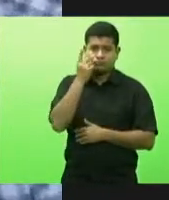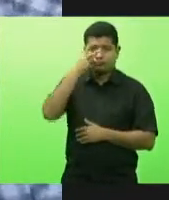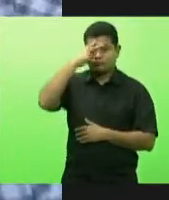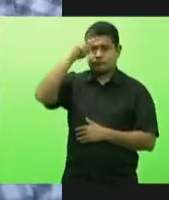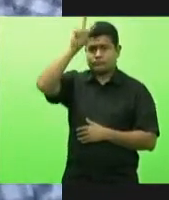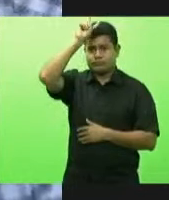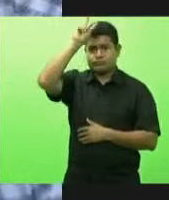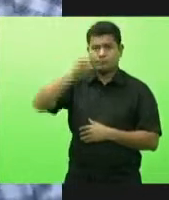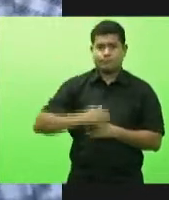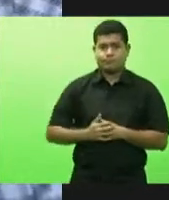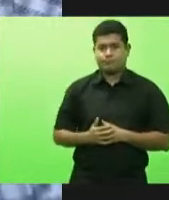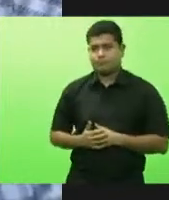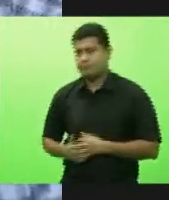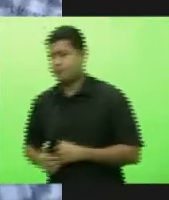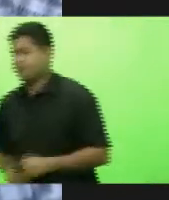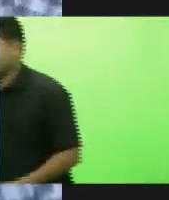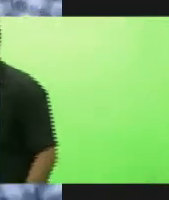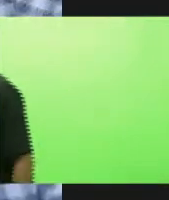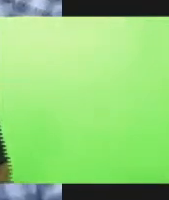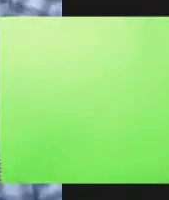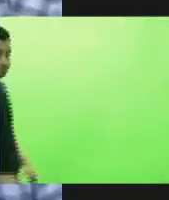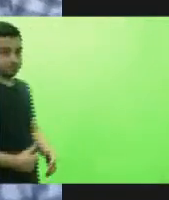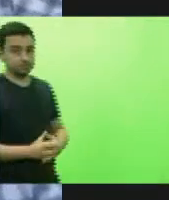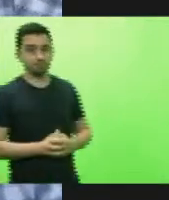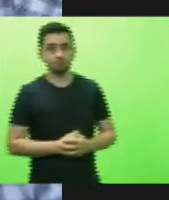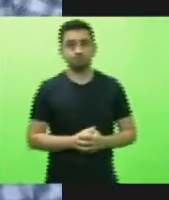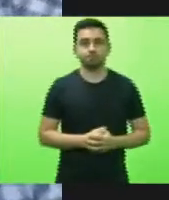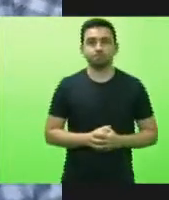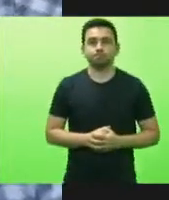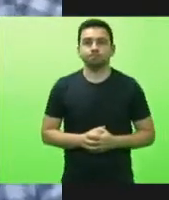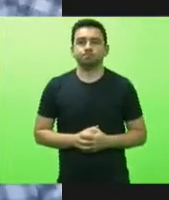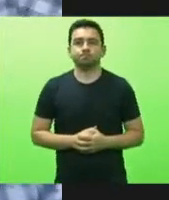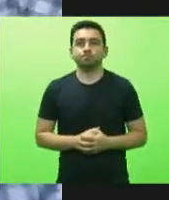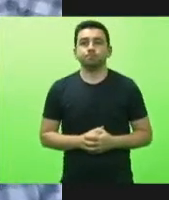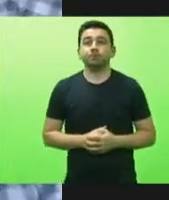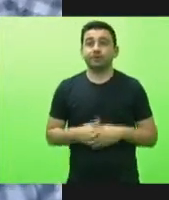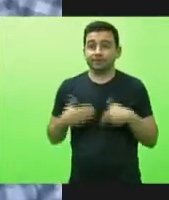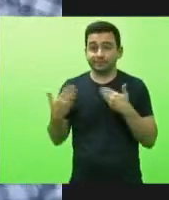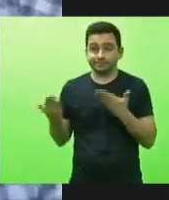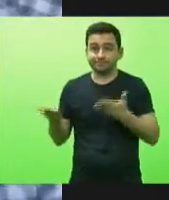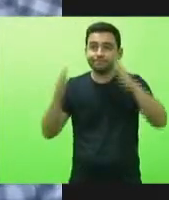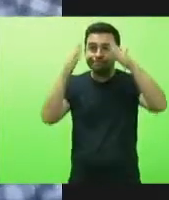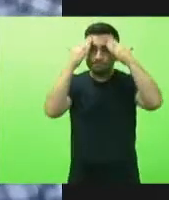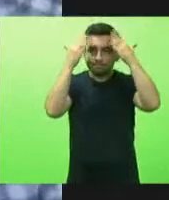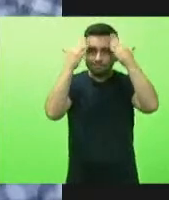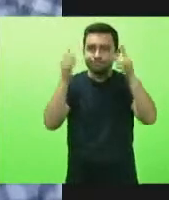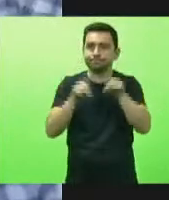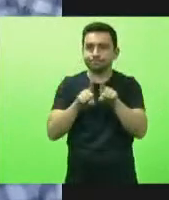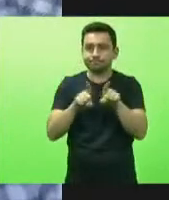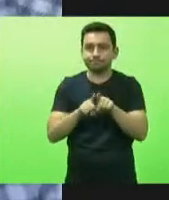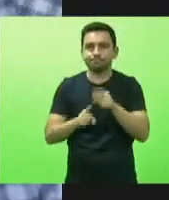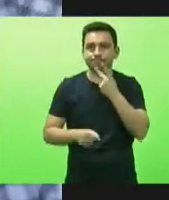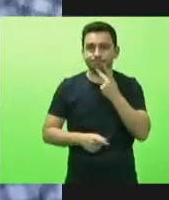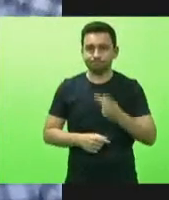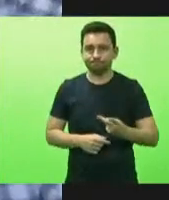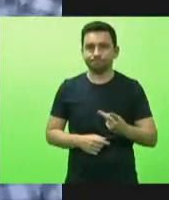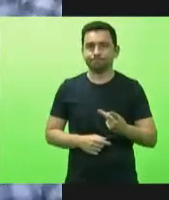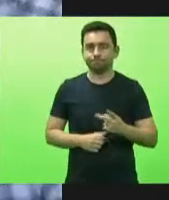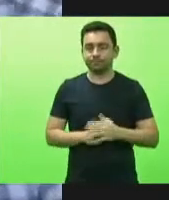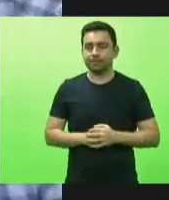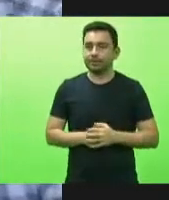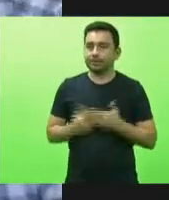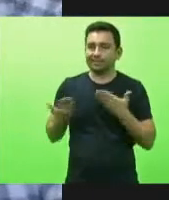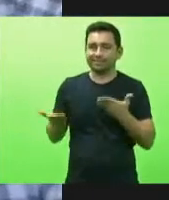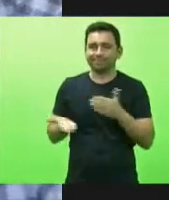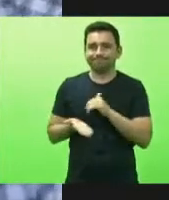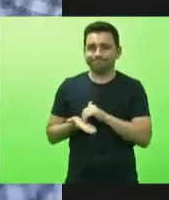Caro Preso e também e também o deputado Zé Milton Schaefer secretário nós temos